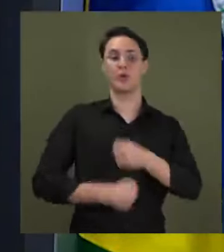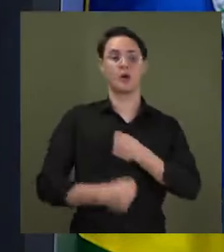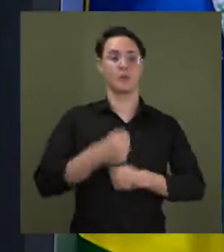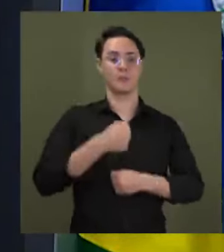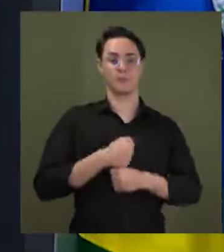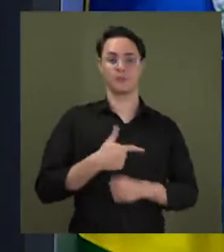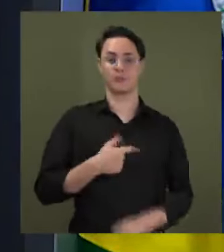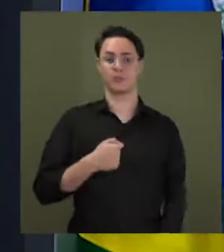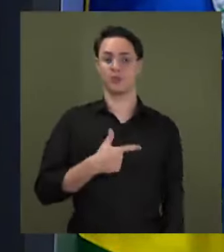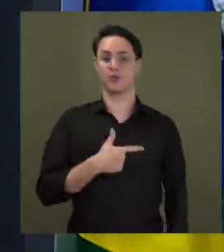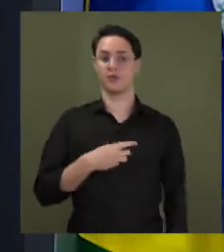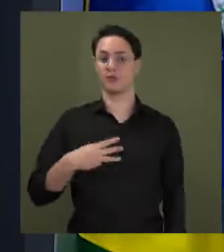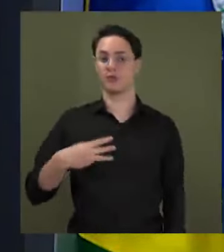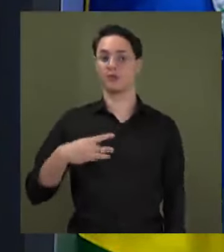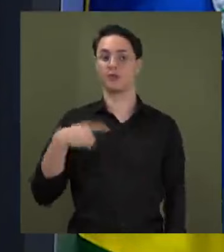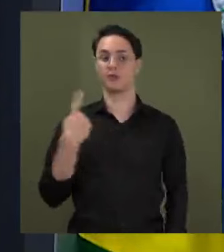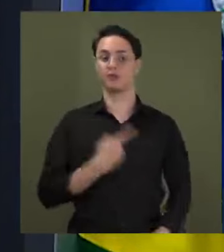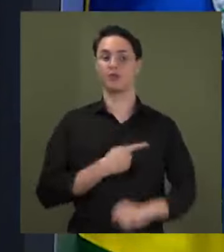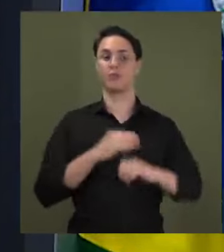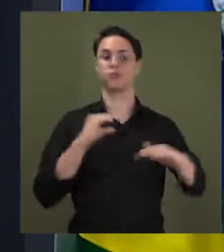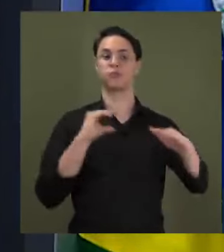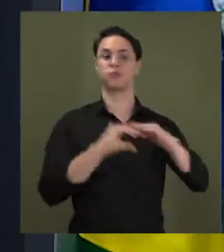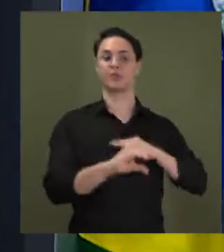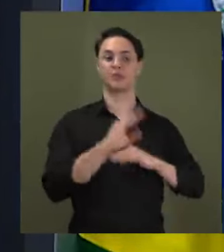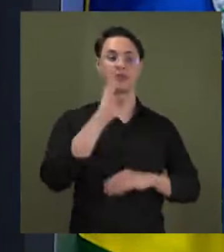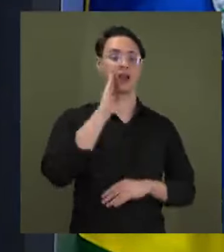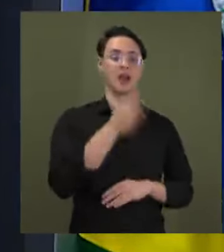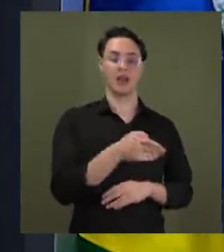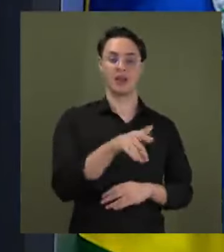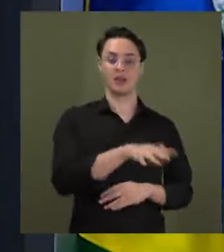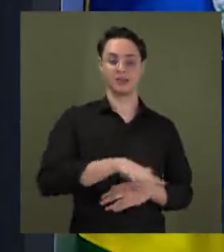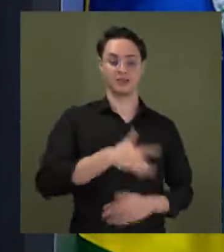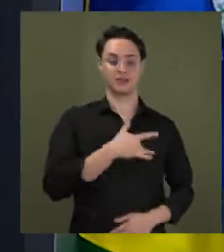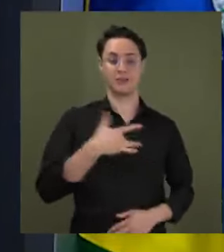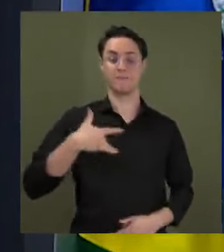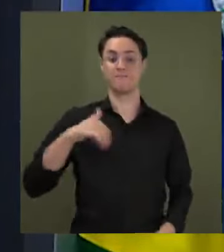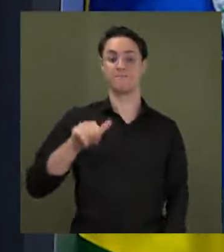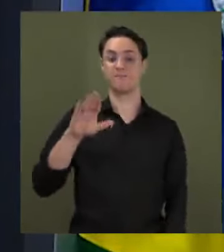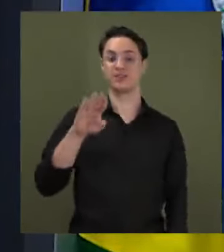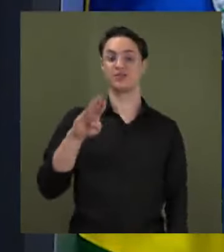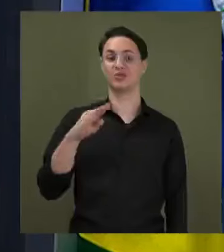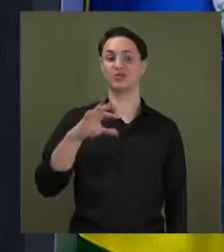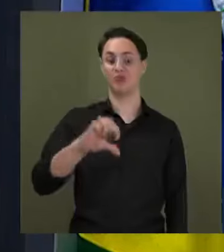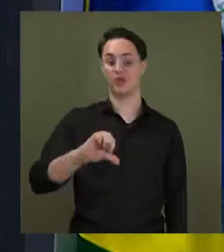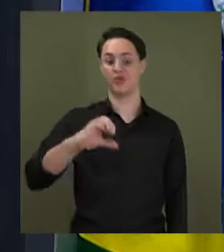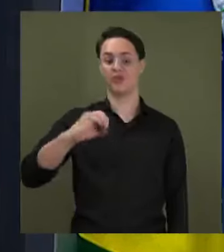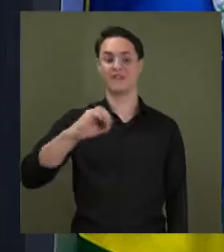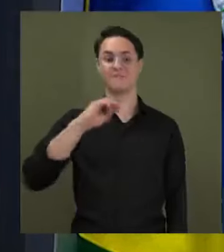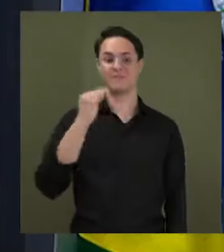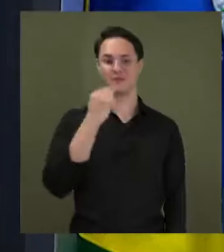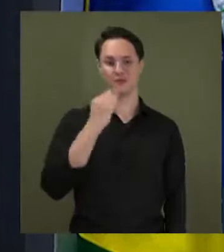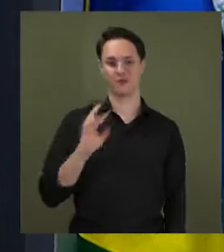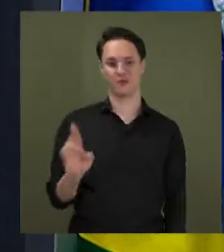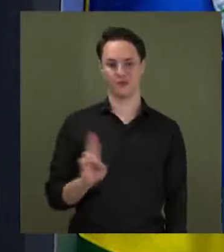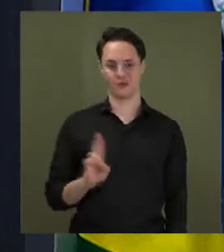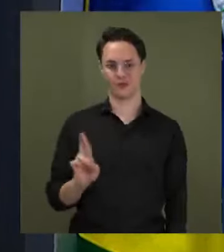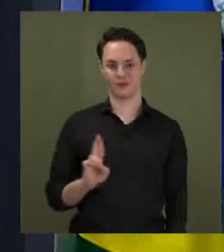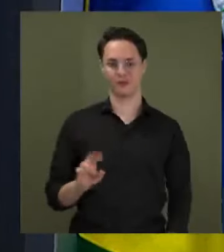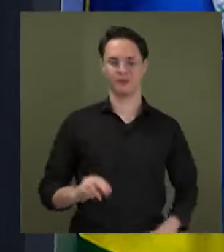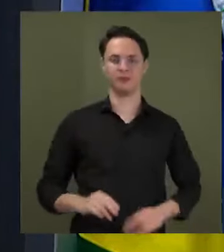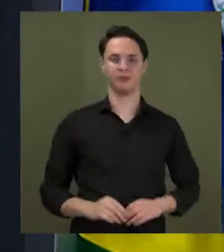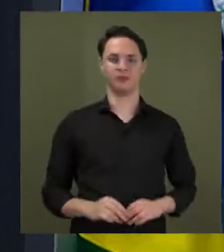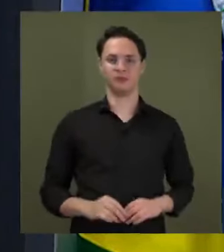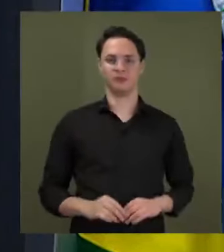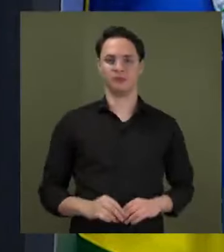investimos, diretamente na área da saúde, mais de R 90 milhões, na média e alta complexidade.